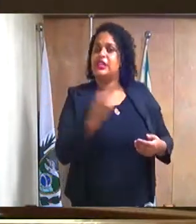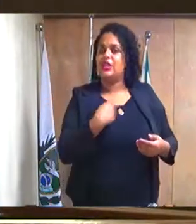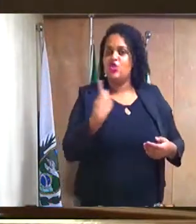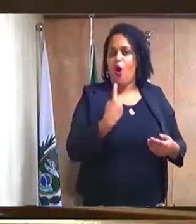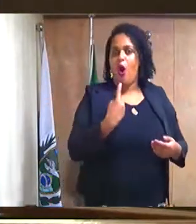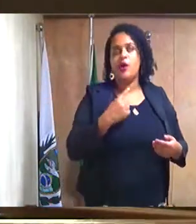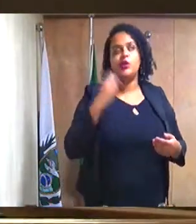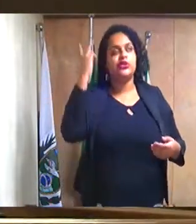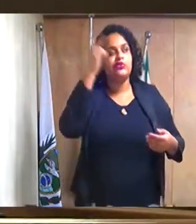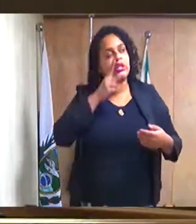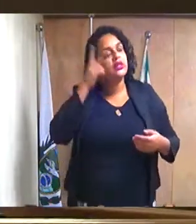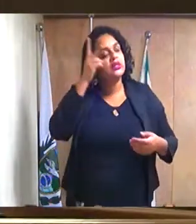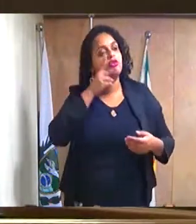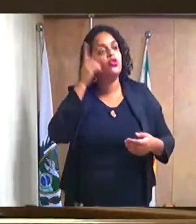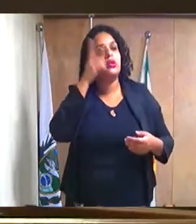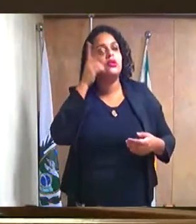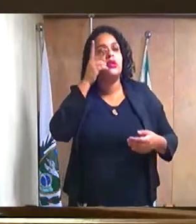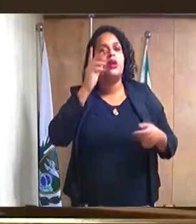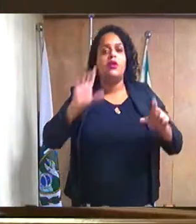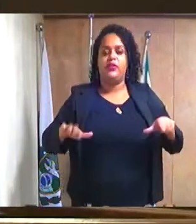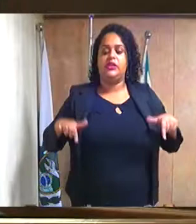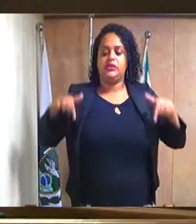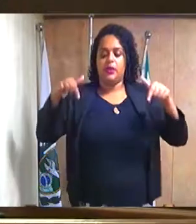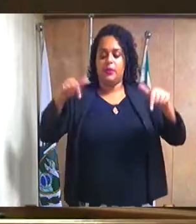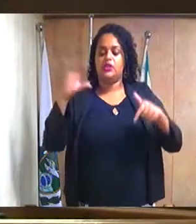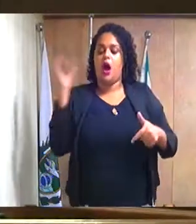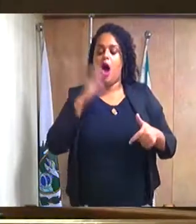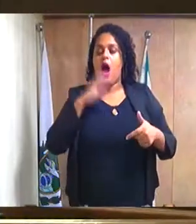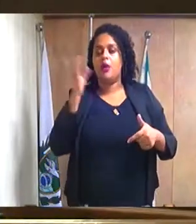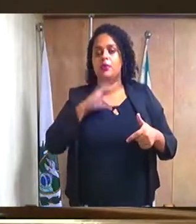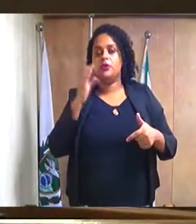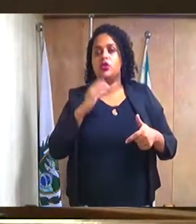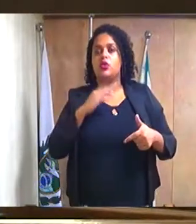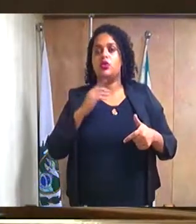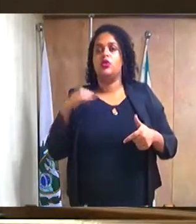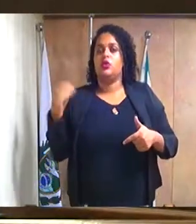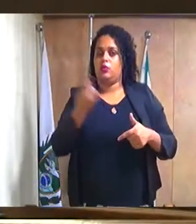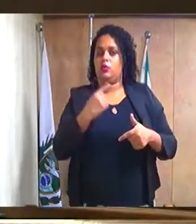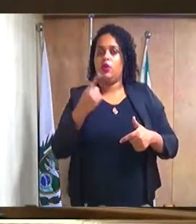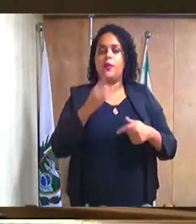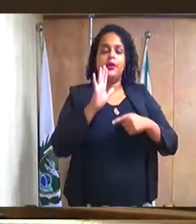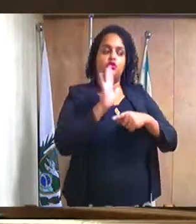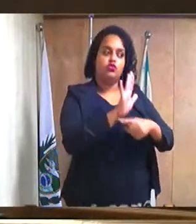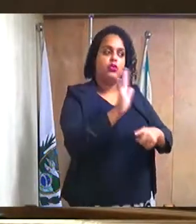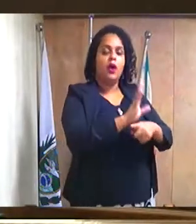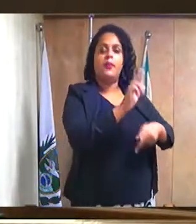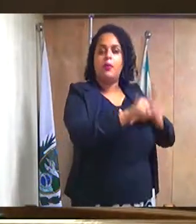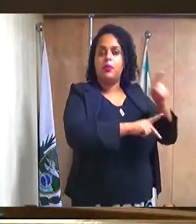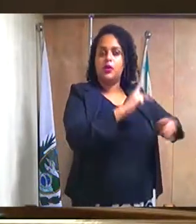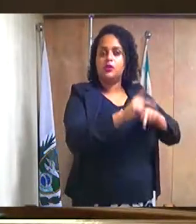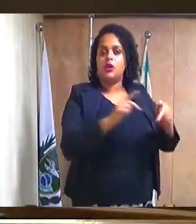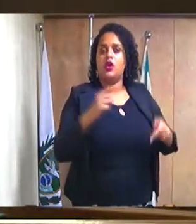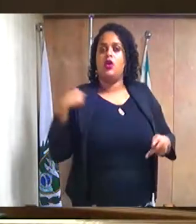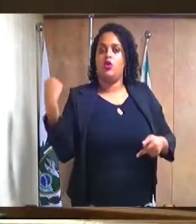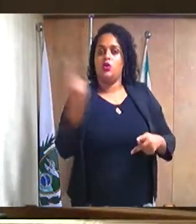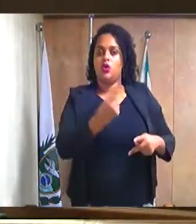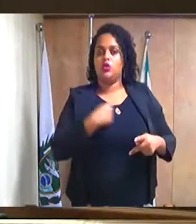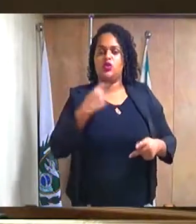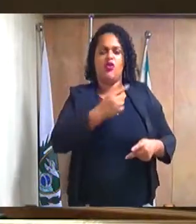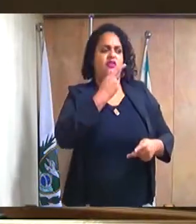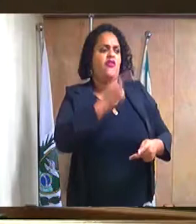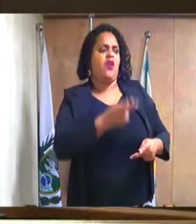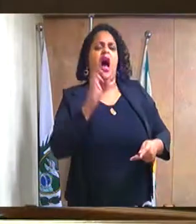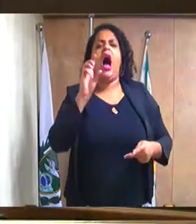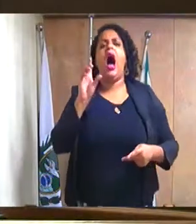colocamos uma atitude mais enérgica em prol do povo, muitos falam que nós somos autocrata,